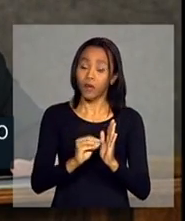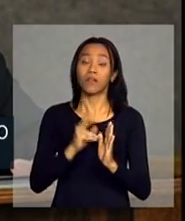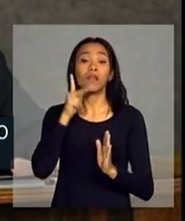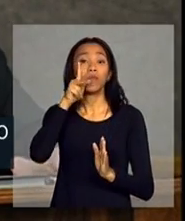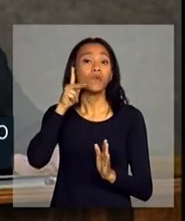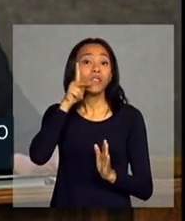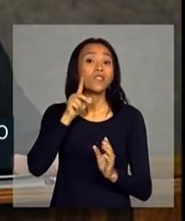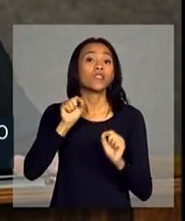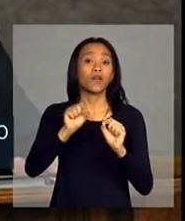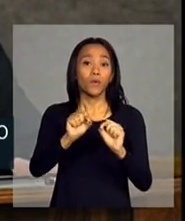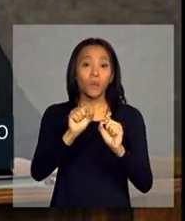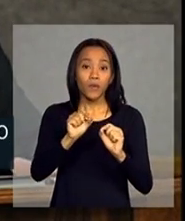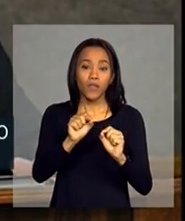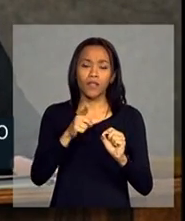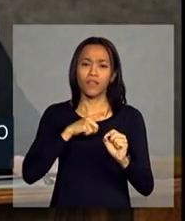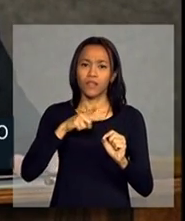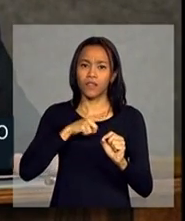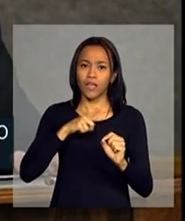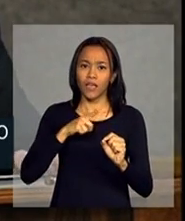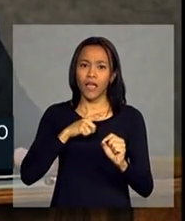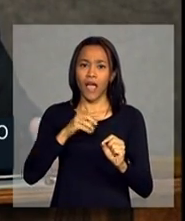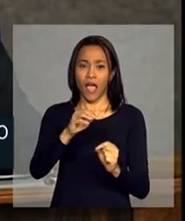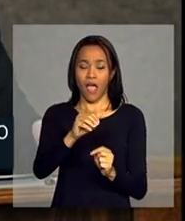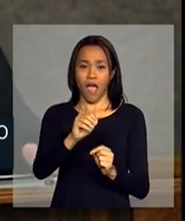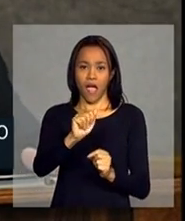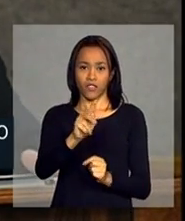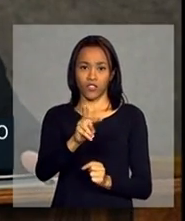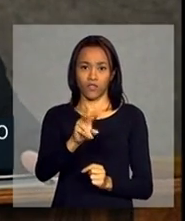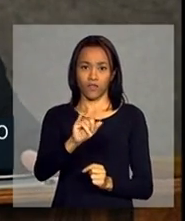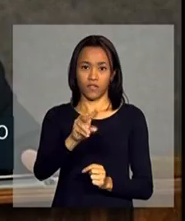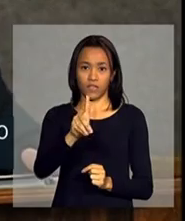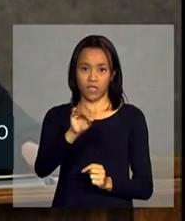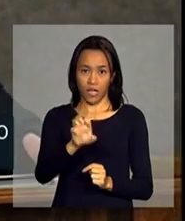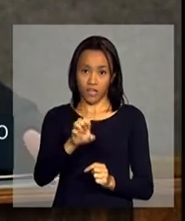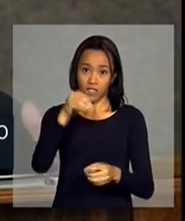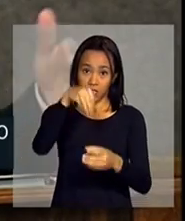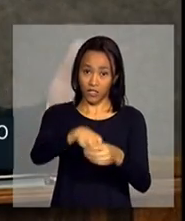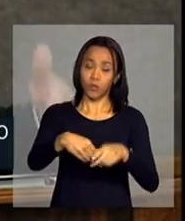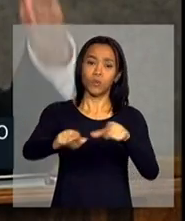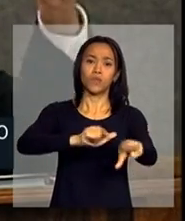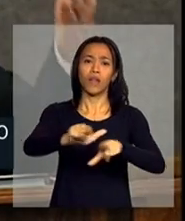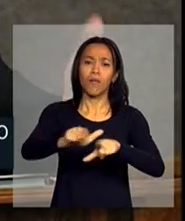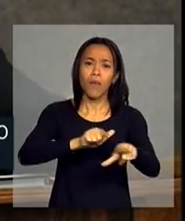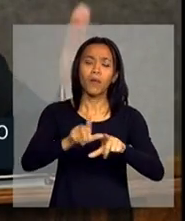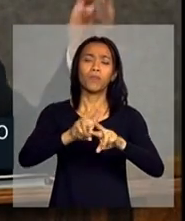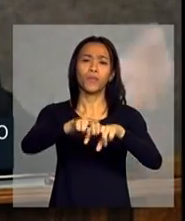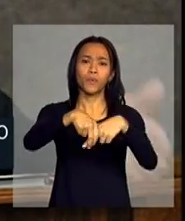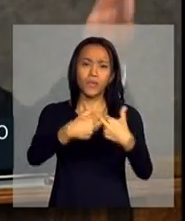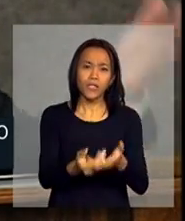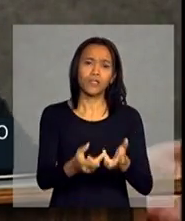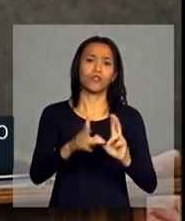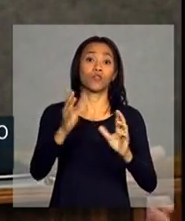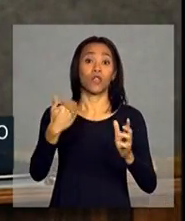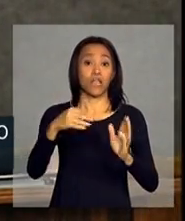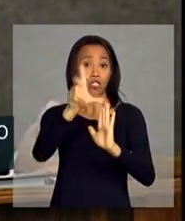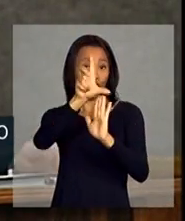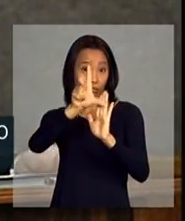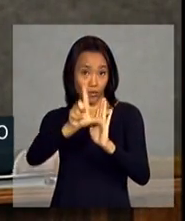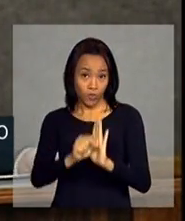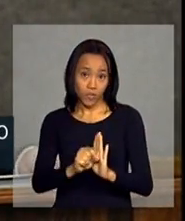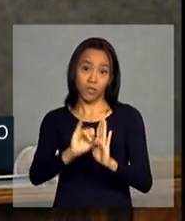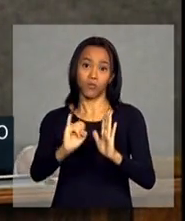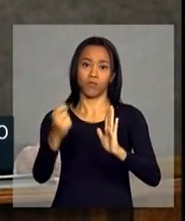o início em atividades intensivas em trabalho, daí o vigoroso plano de desoneração da folha de pagamentos